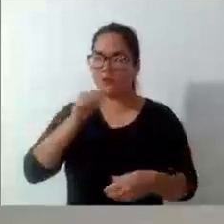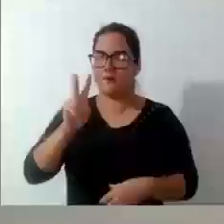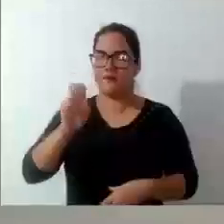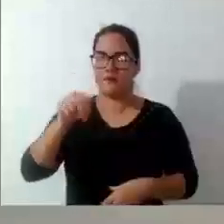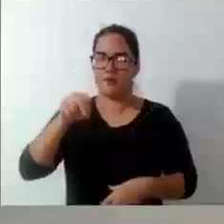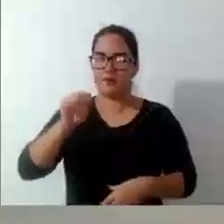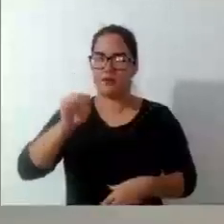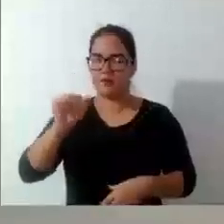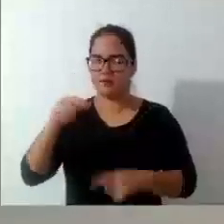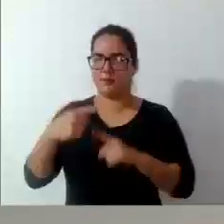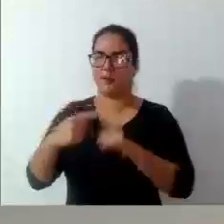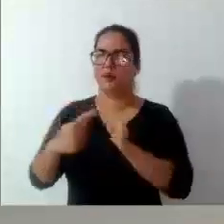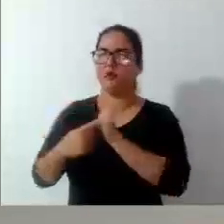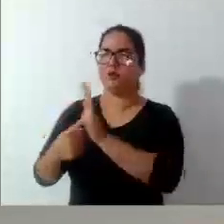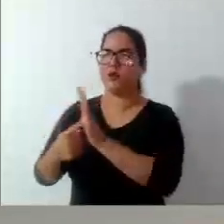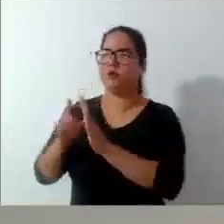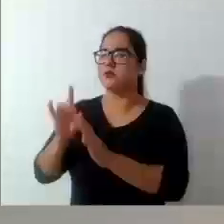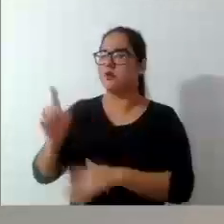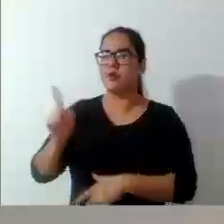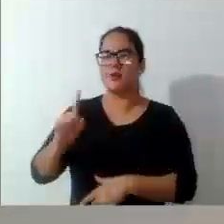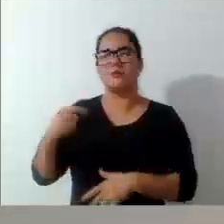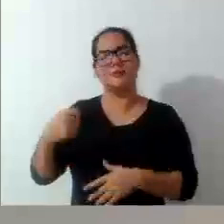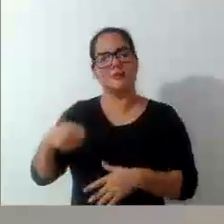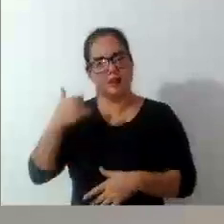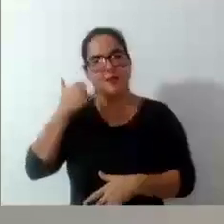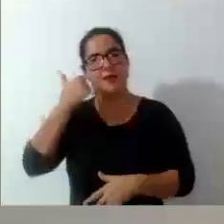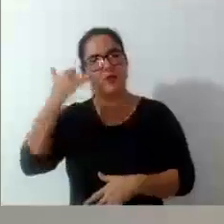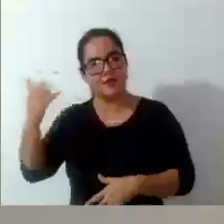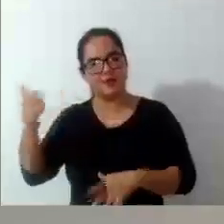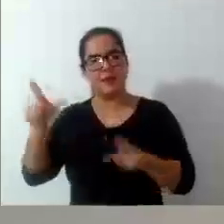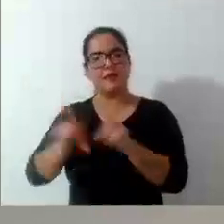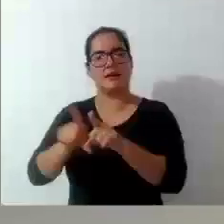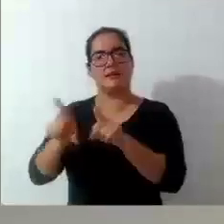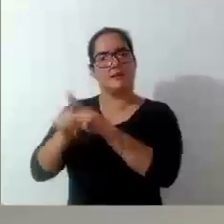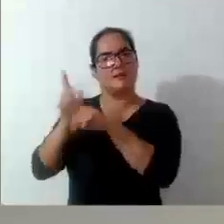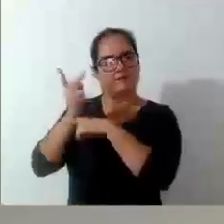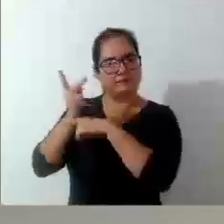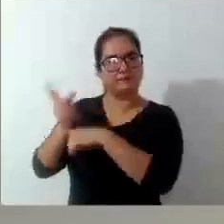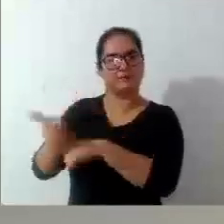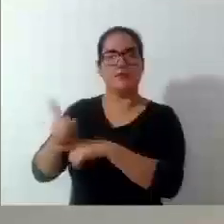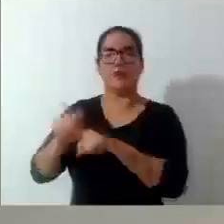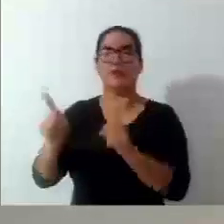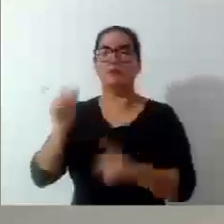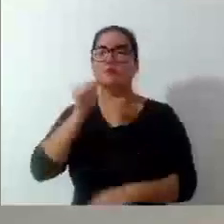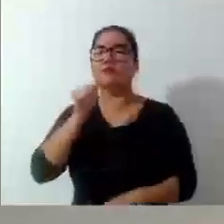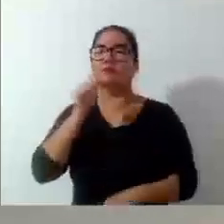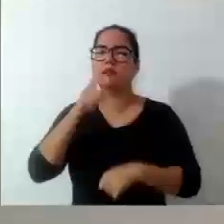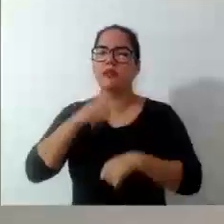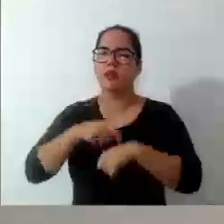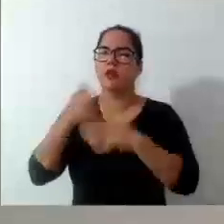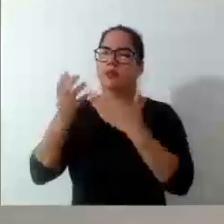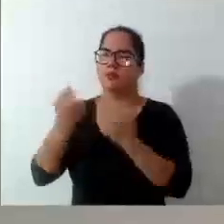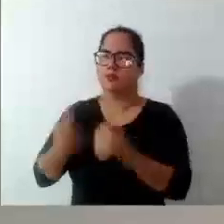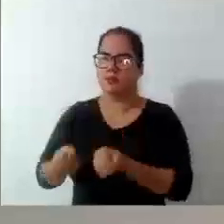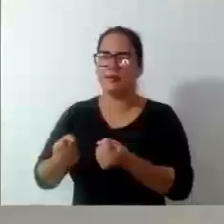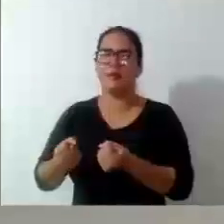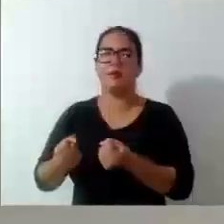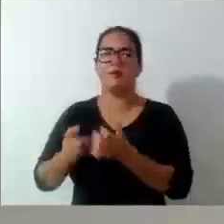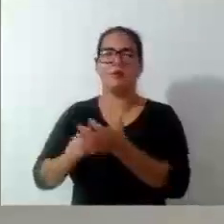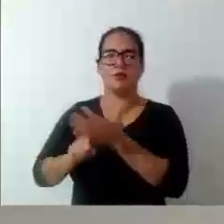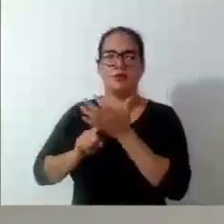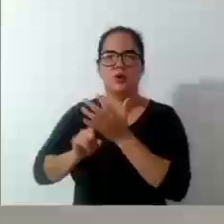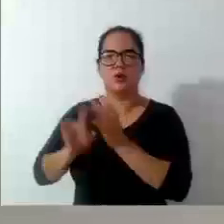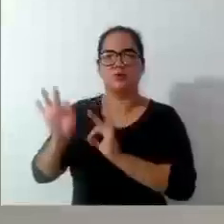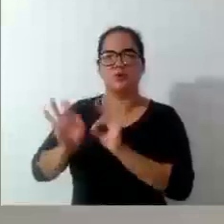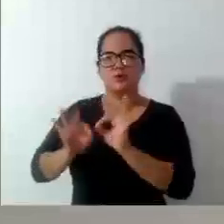indicação, senhores? Vocês sabem disso. A gente tem que fazer indicação e correr atrás. Mas a Vanessa prontamente me atendeu, já mostrou o planejamento lá.